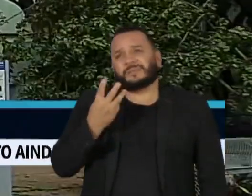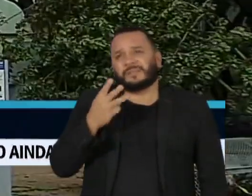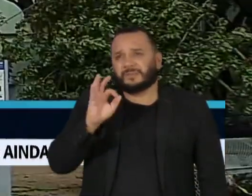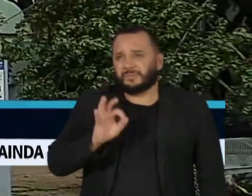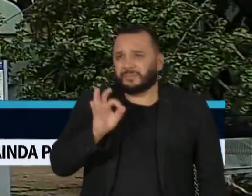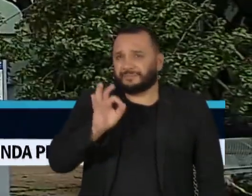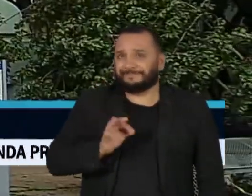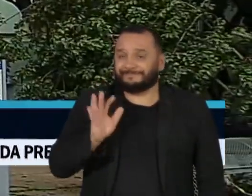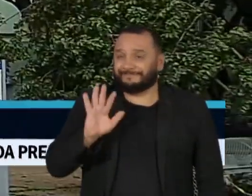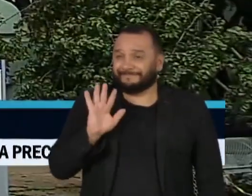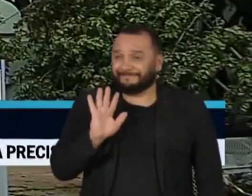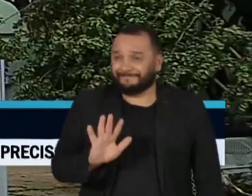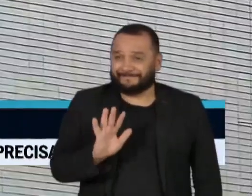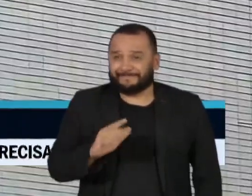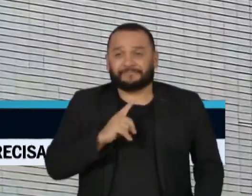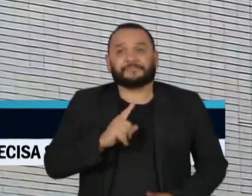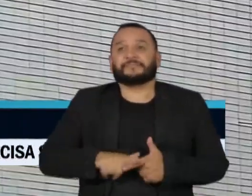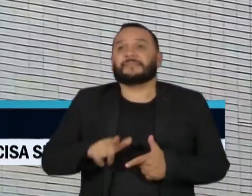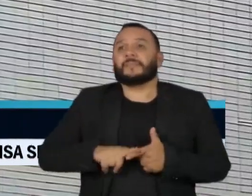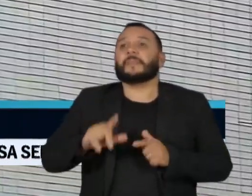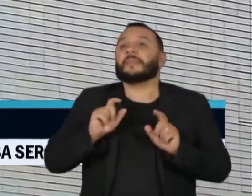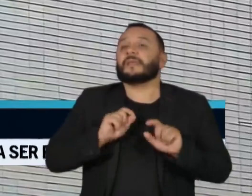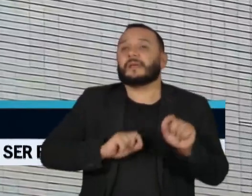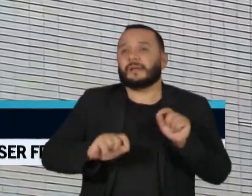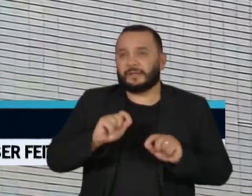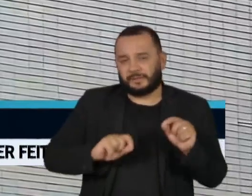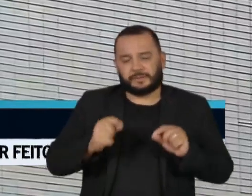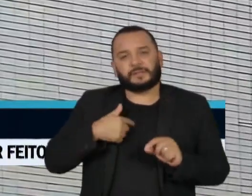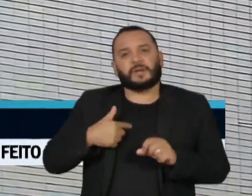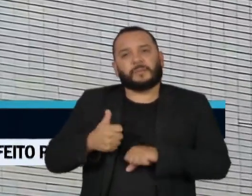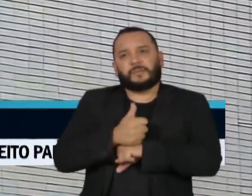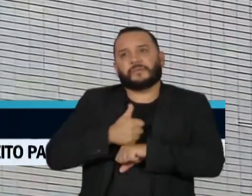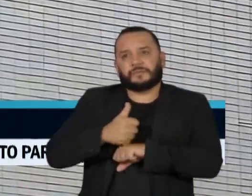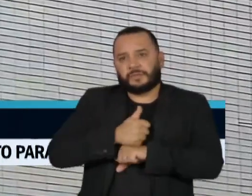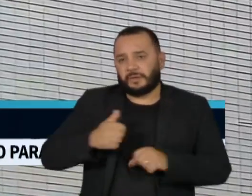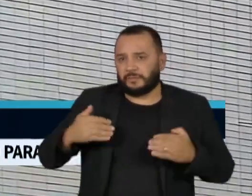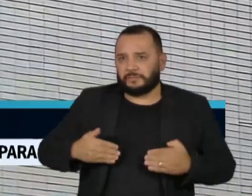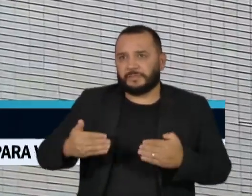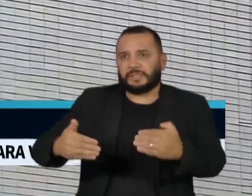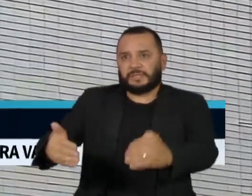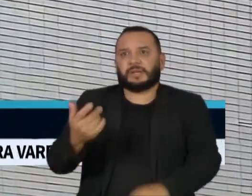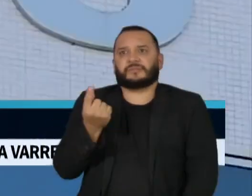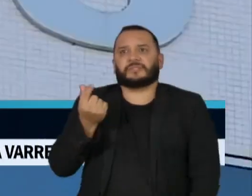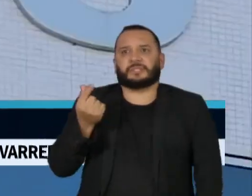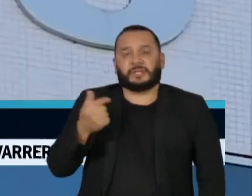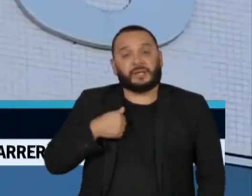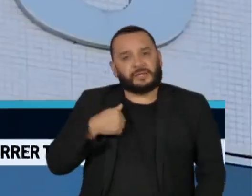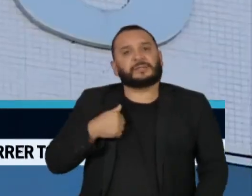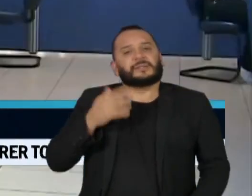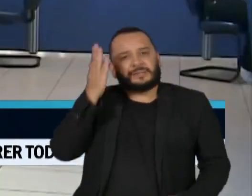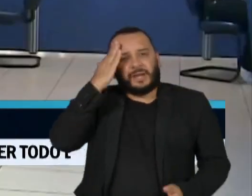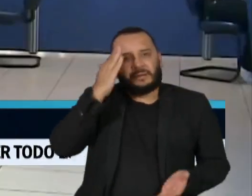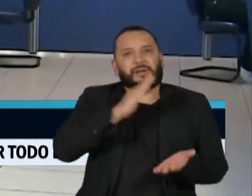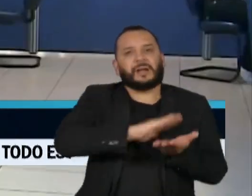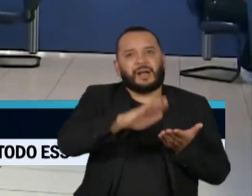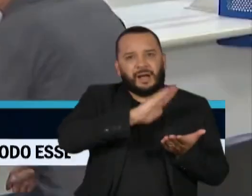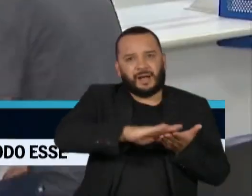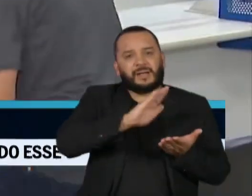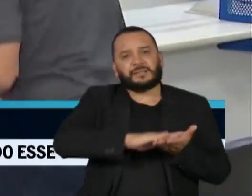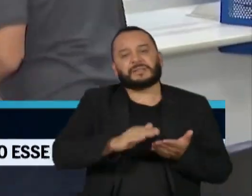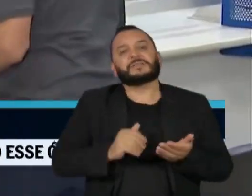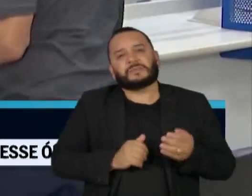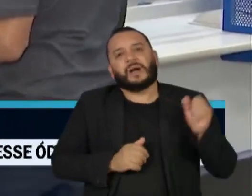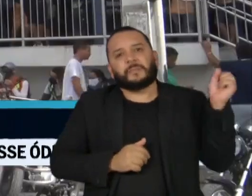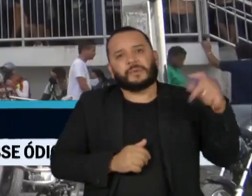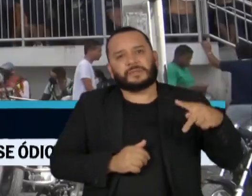Mas aí surgiu um problema. Os técnicos do Ministério da Fazenda descobriram o aumento de gastos com novas pensões